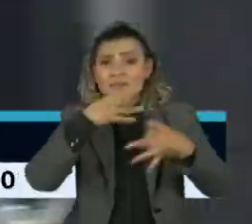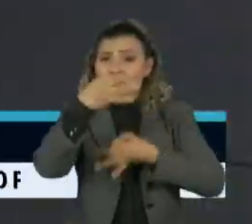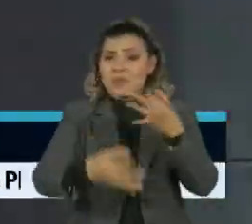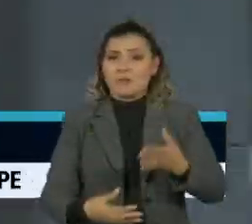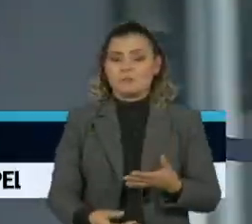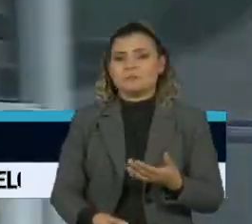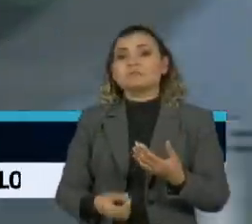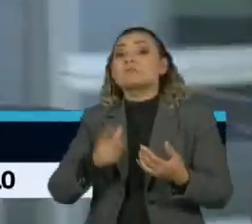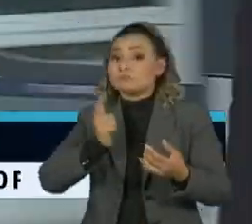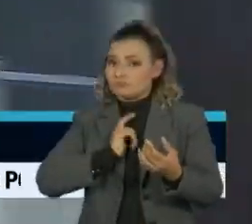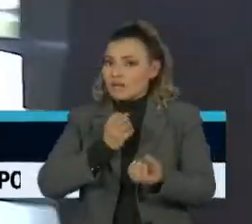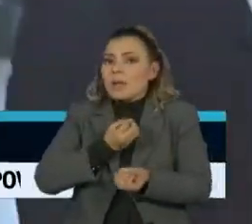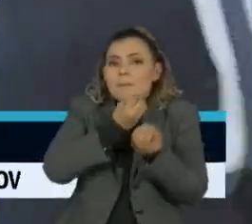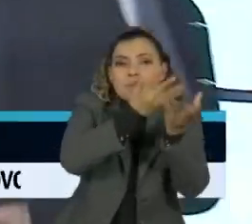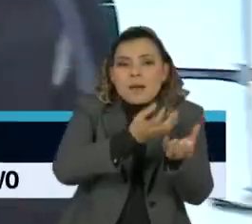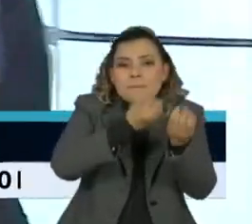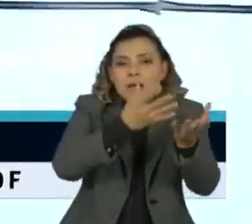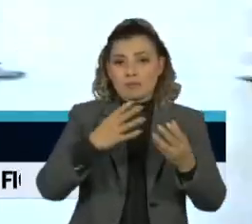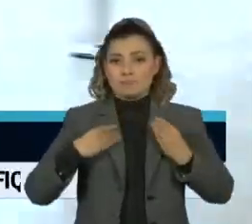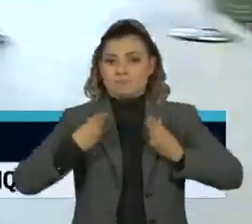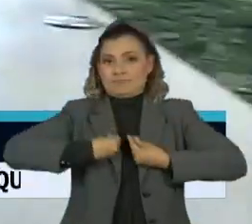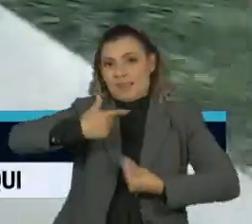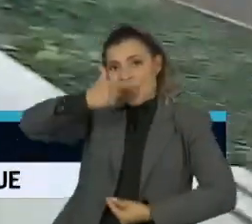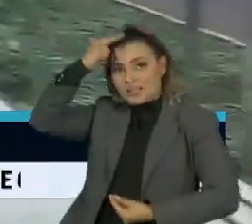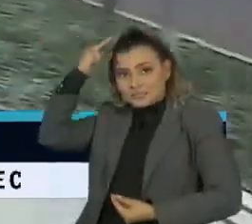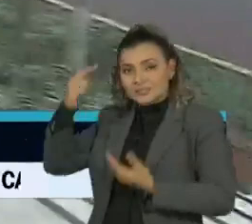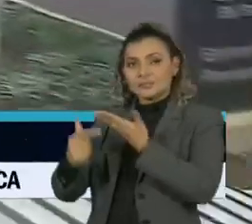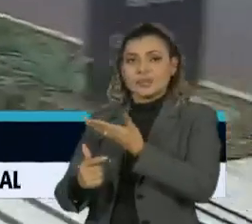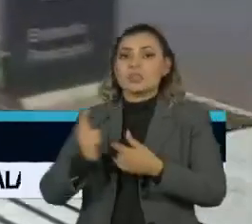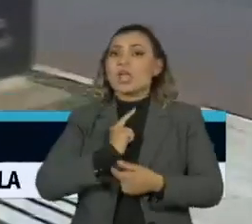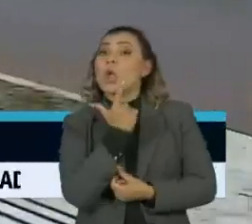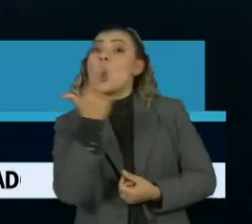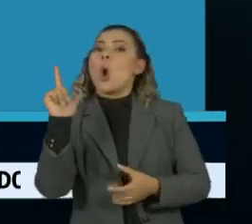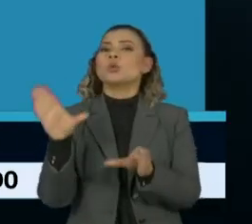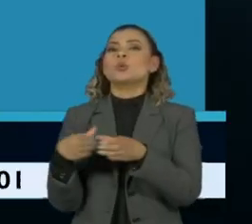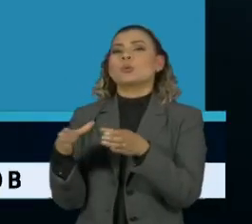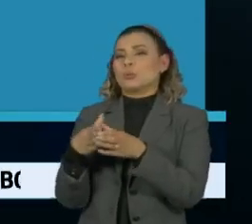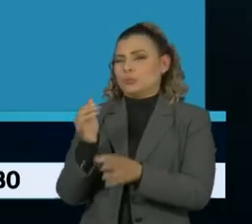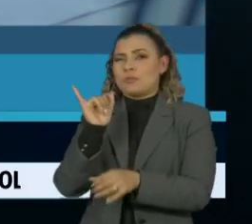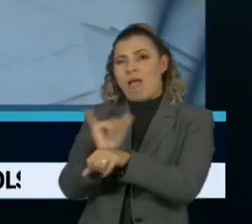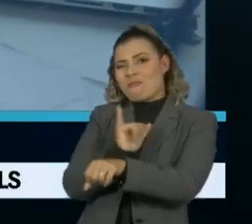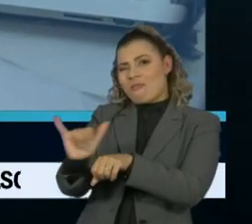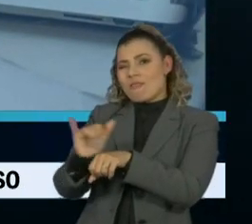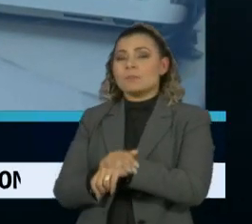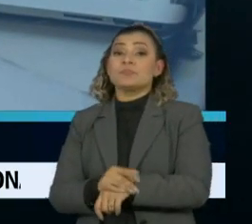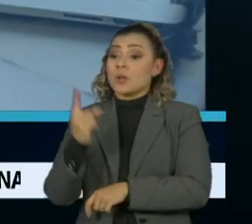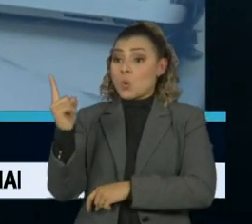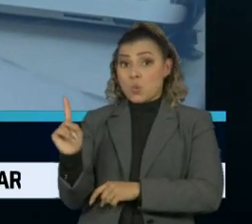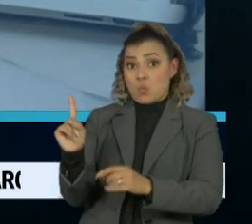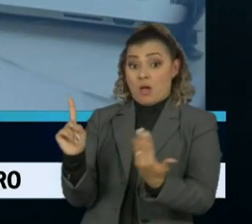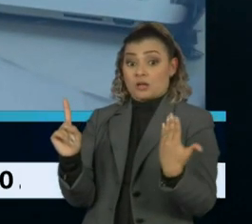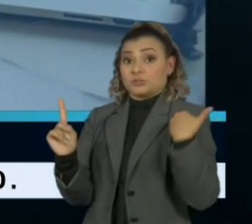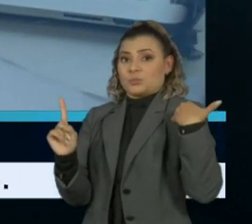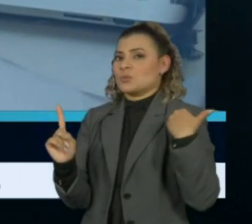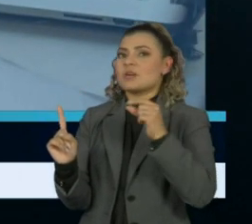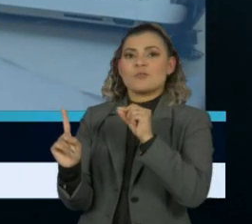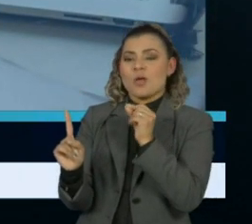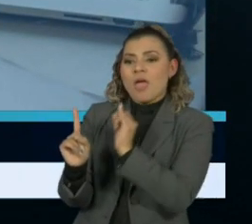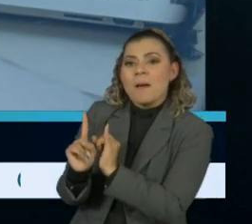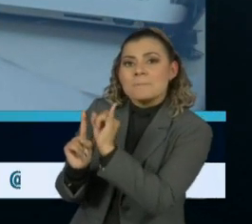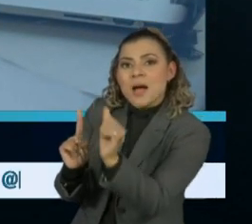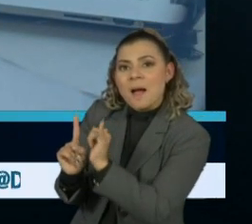Nos depoimentos citados por Alexandre de Moraes, aparece um outro esquema. Um dos integrantes seria responsável por transmitir